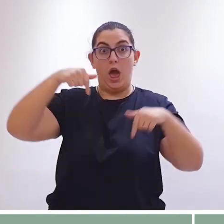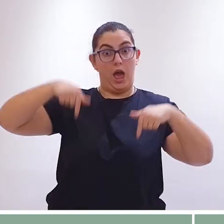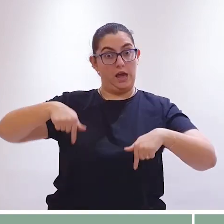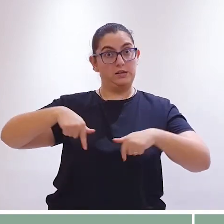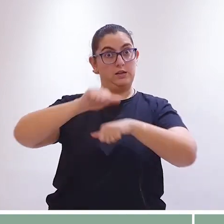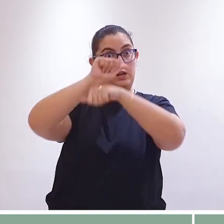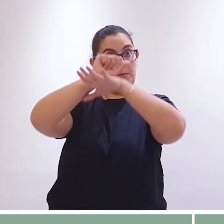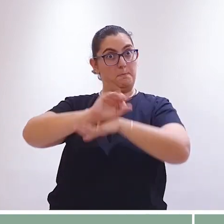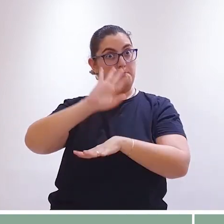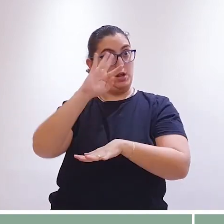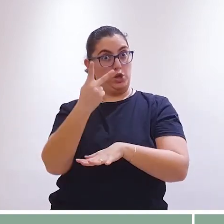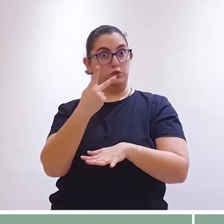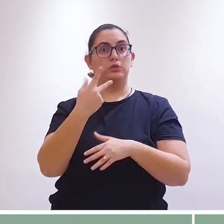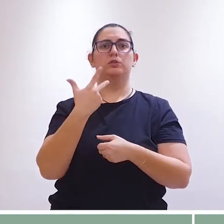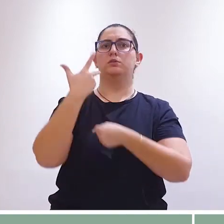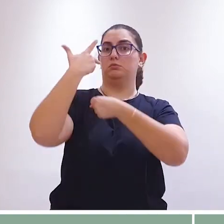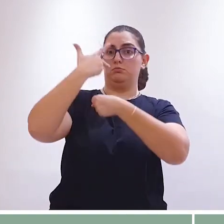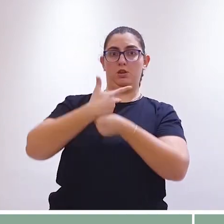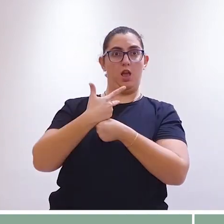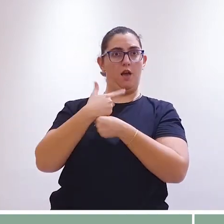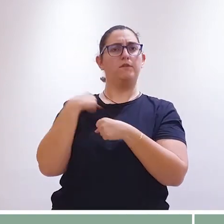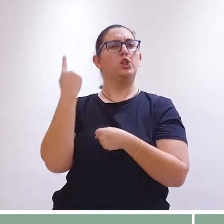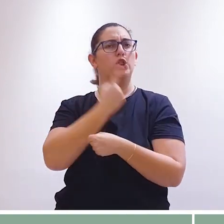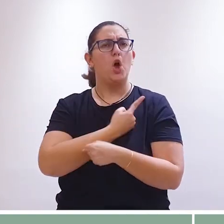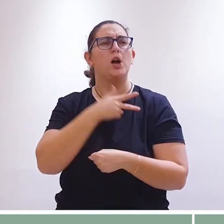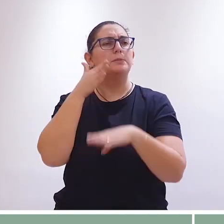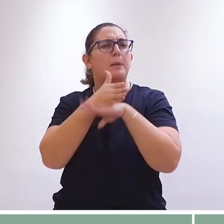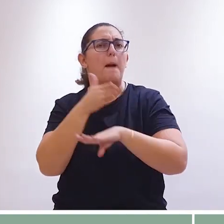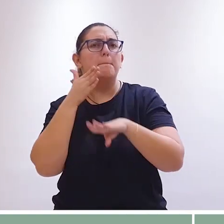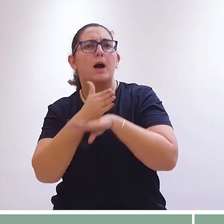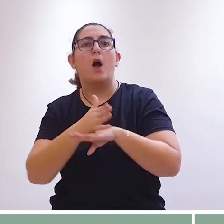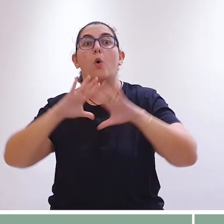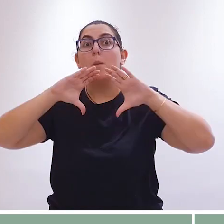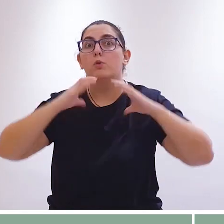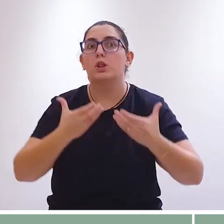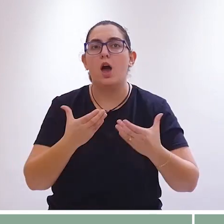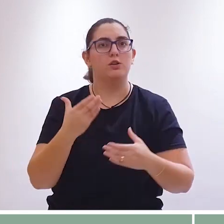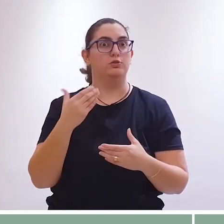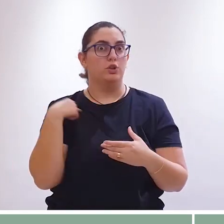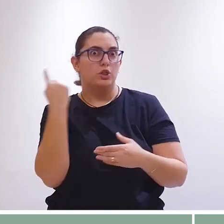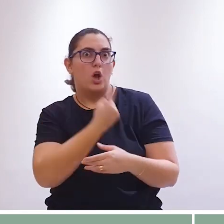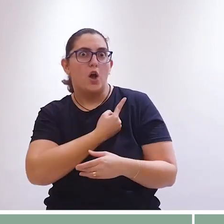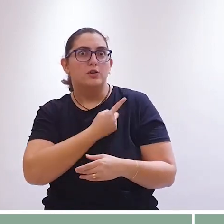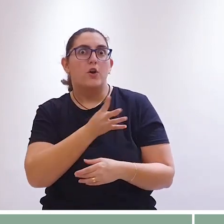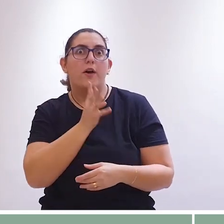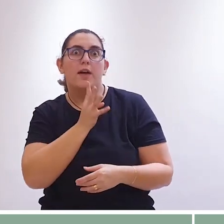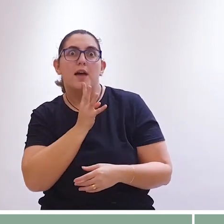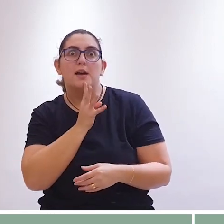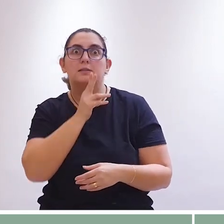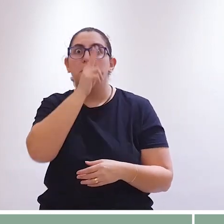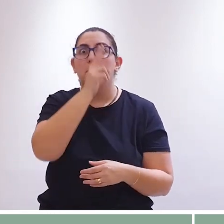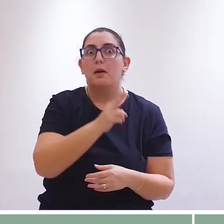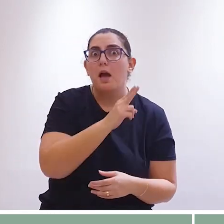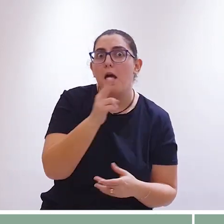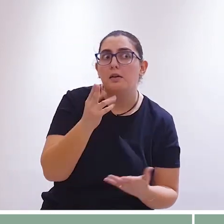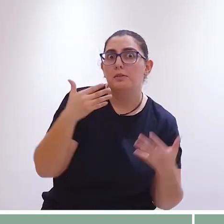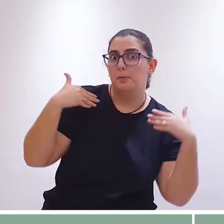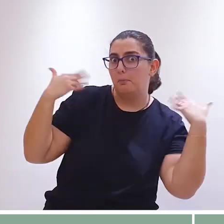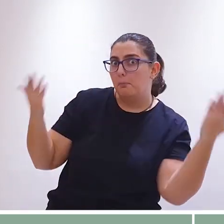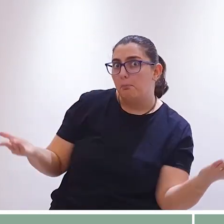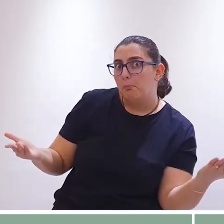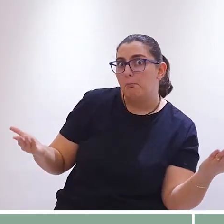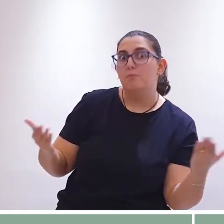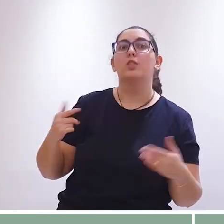oferecido no formato de vídeos. Vale questionar, participamos da nossa comunidade? Conhecemos o nosso